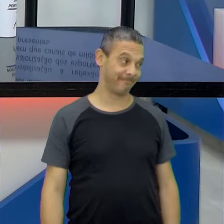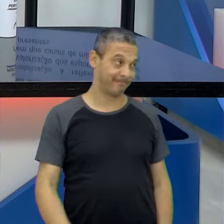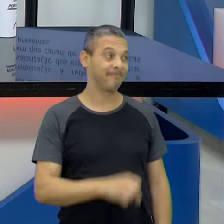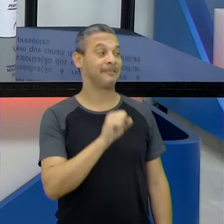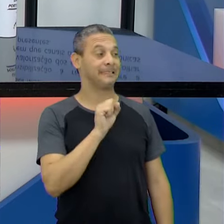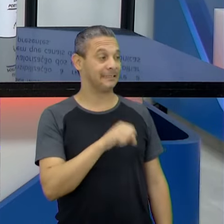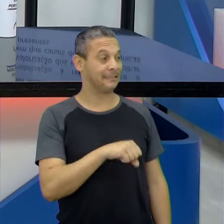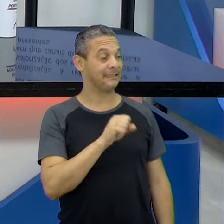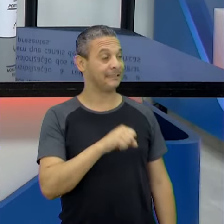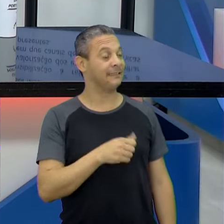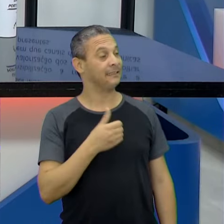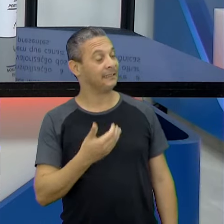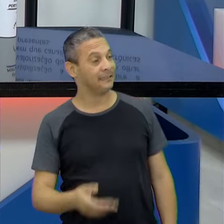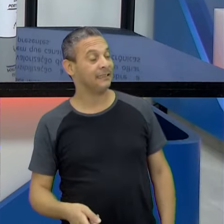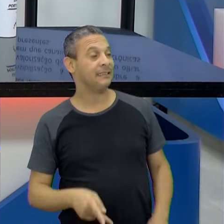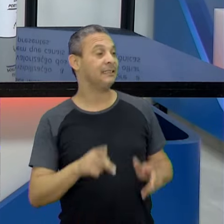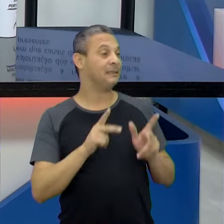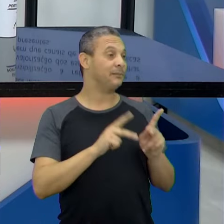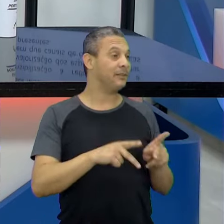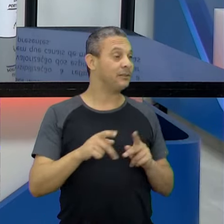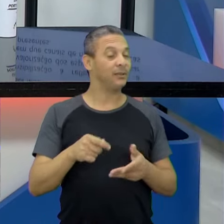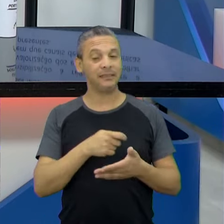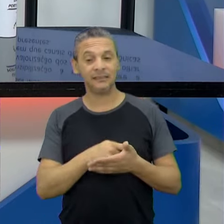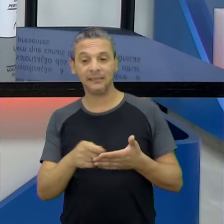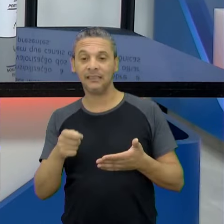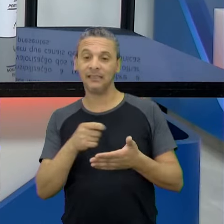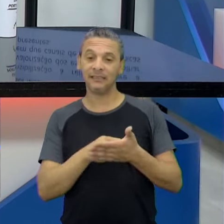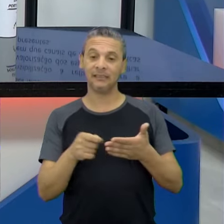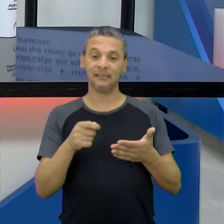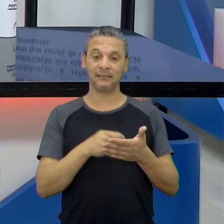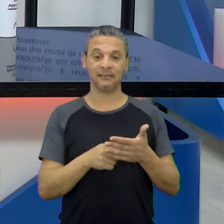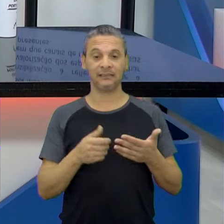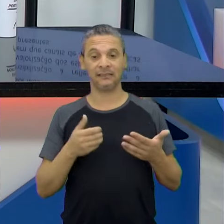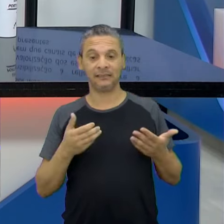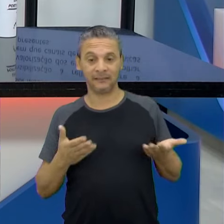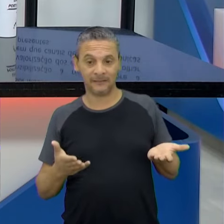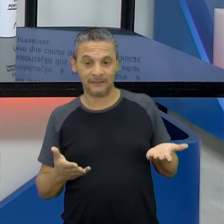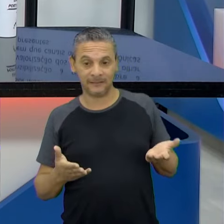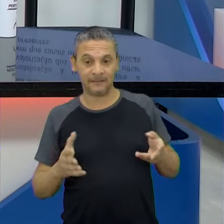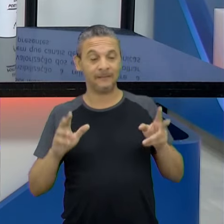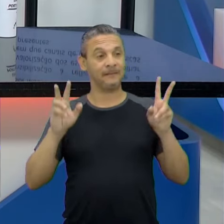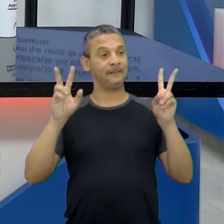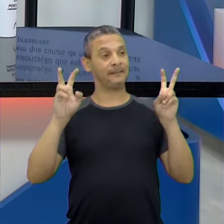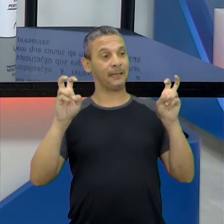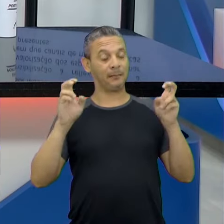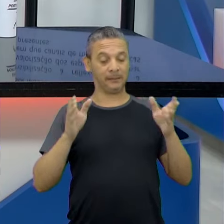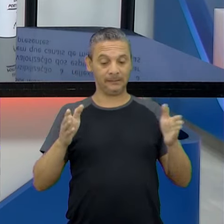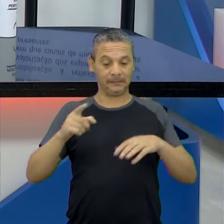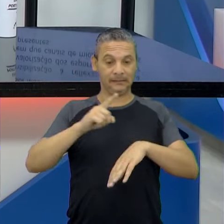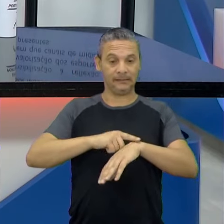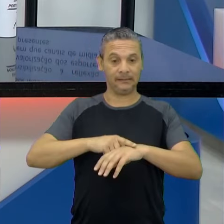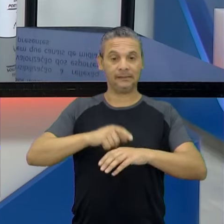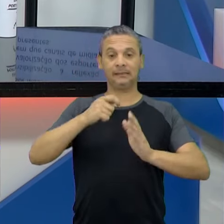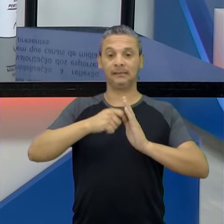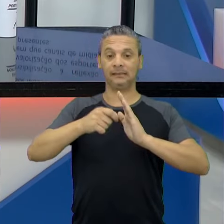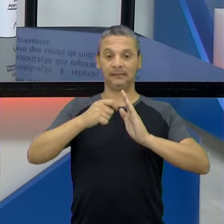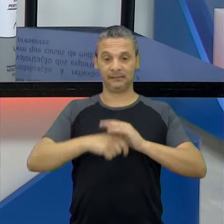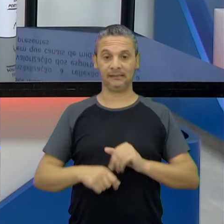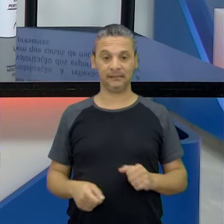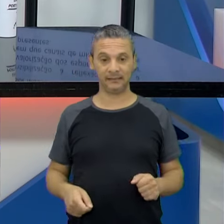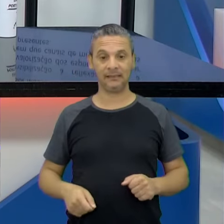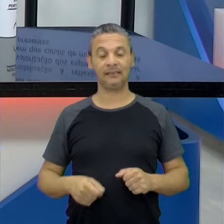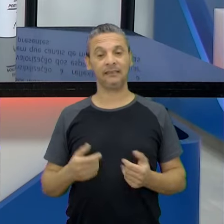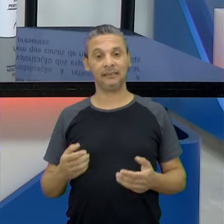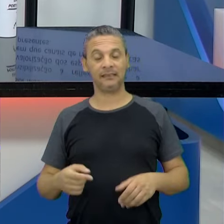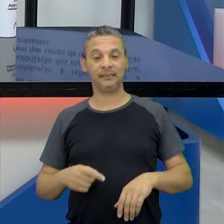você falou, professor, você escreve, que tal fazer uma crônica? Mas se você me der um tema e me der um prazo, beleza, Gente, eu dei o tema